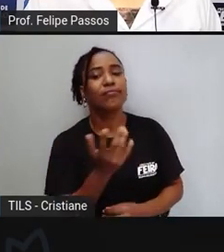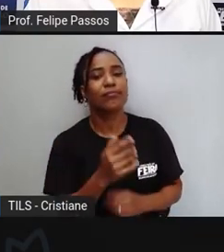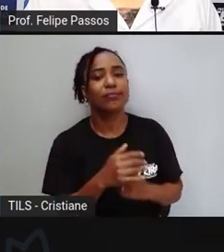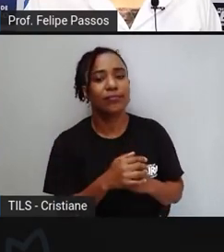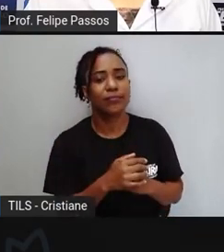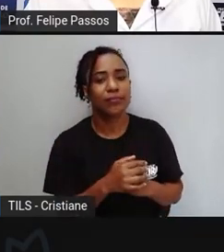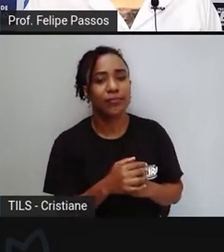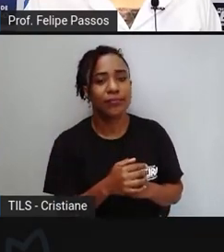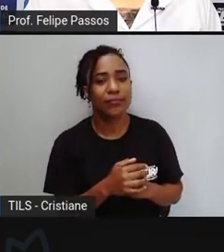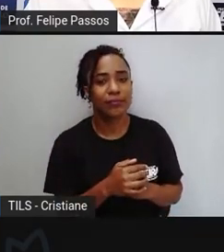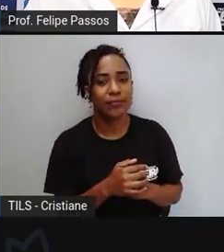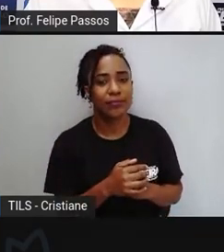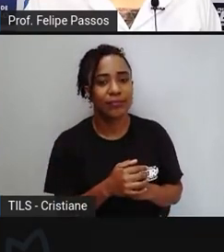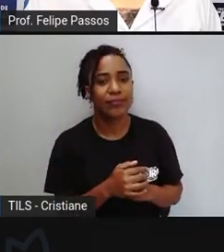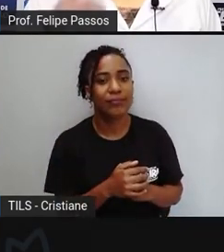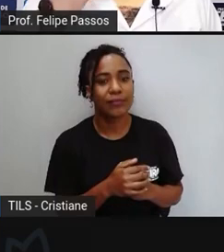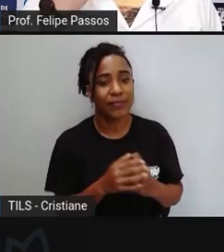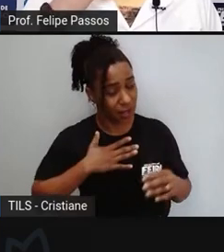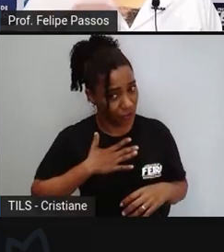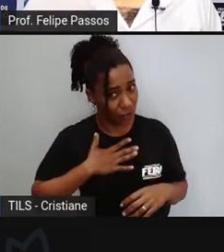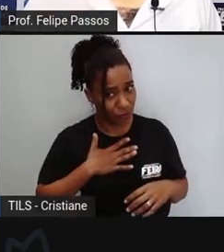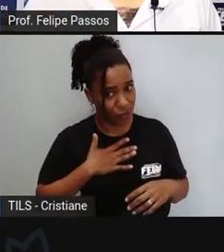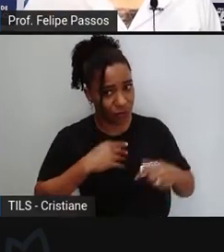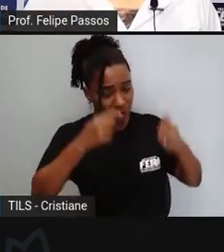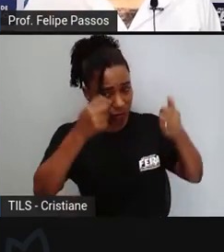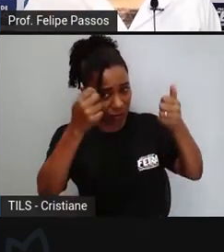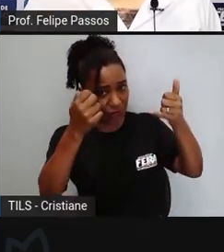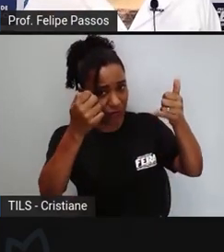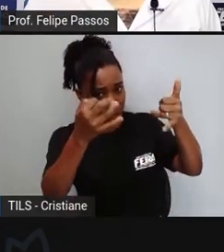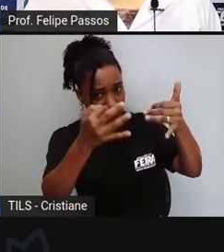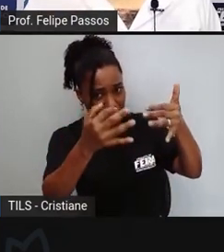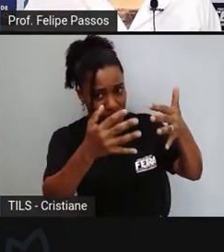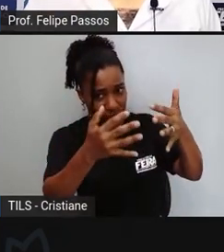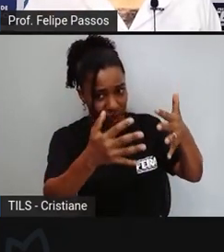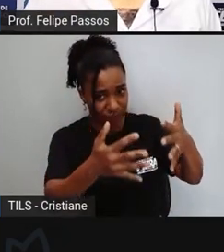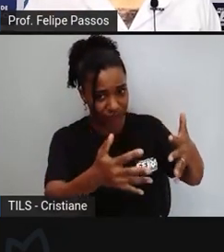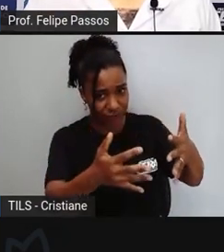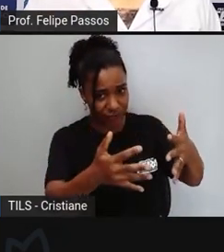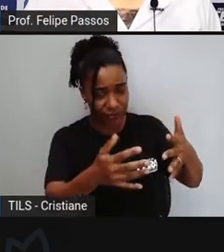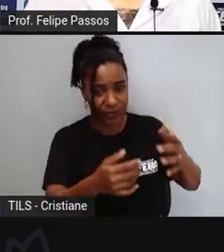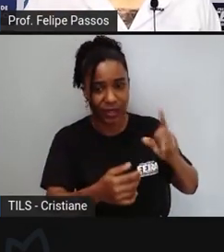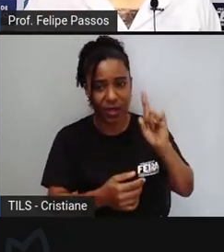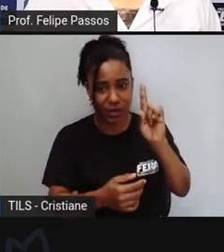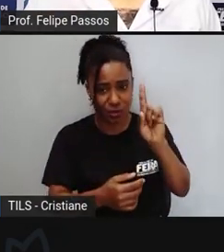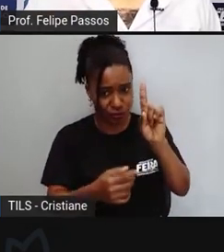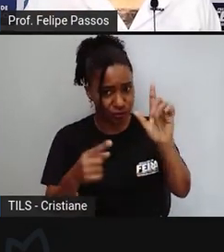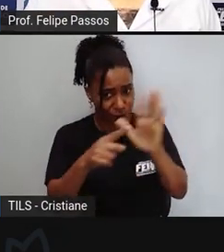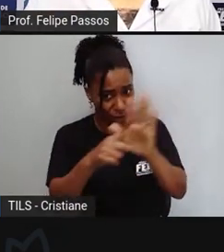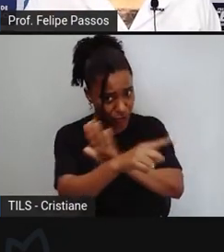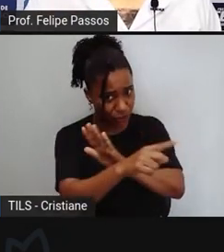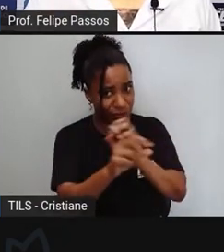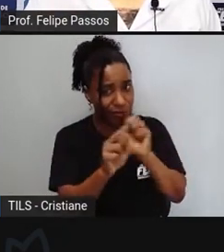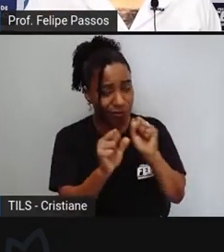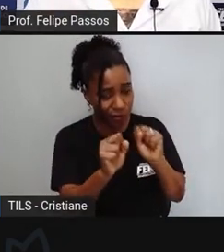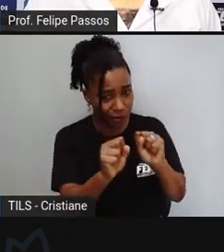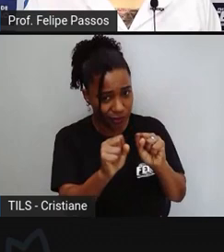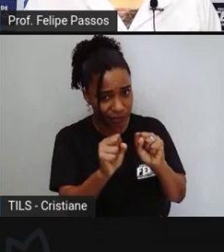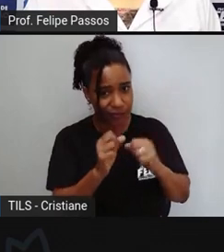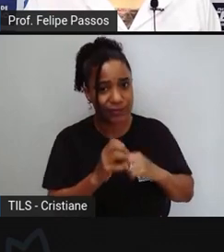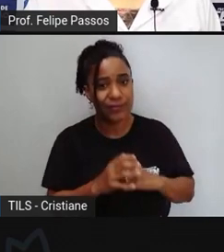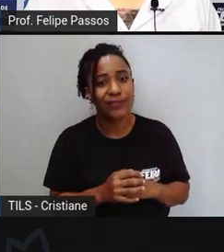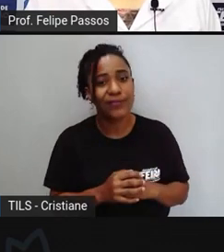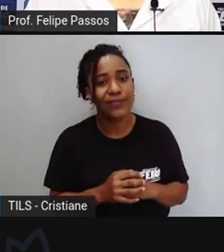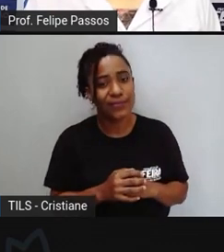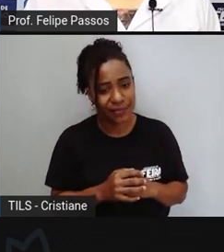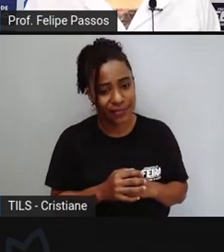vocês deixarem eu falar eu vou fazer uma pergunta qual a